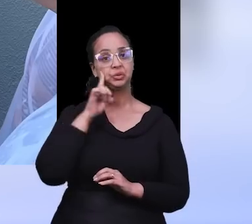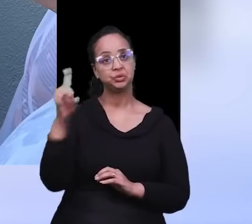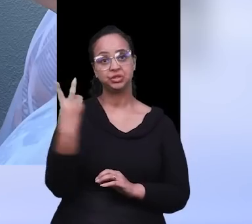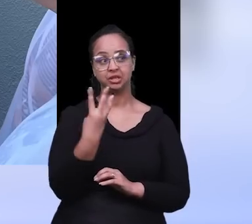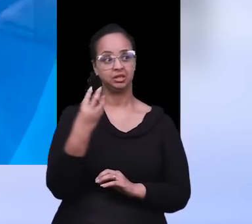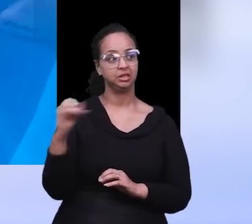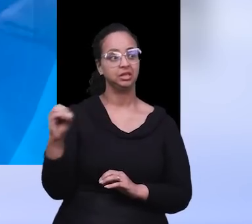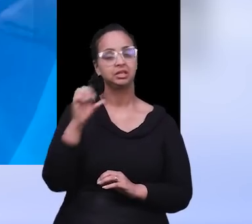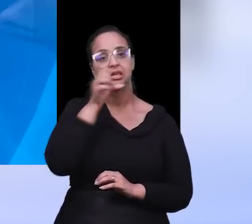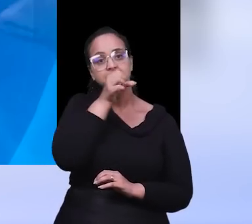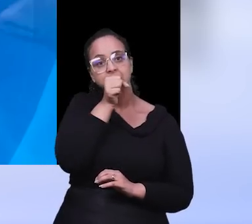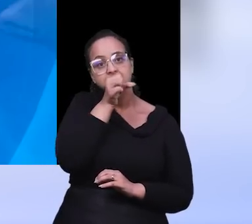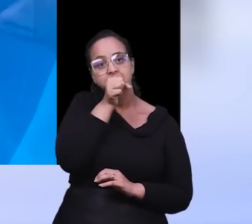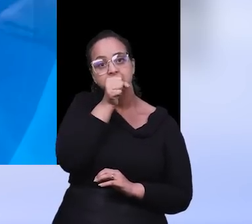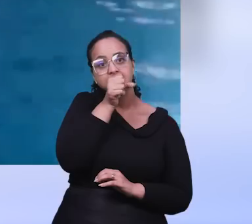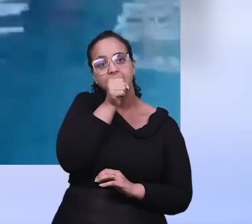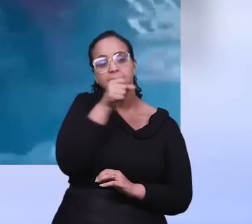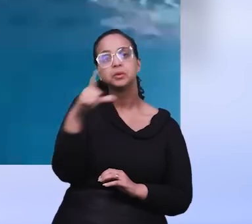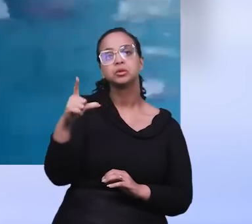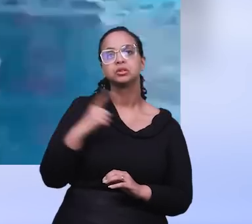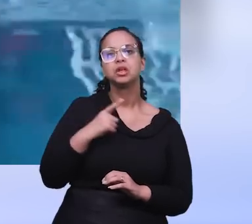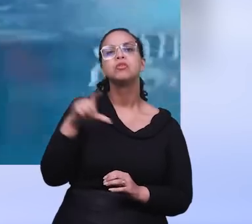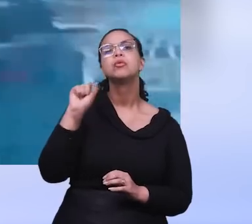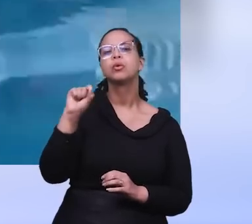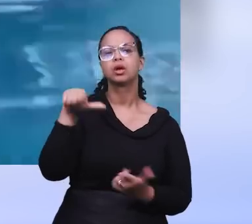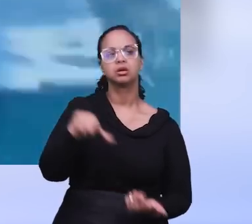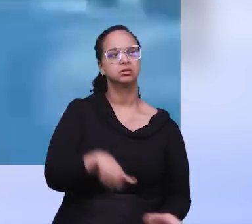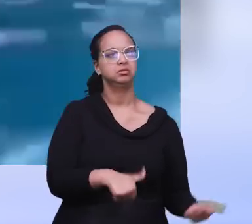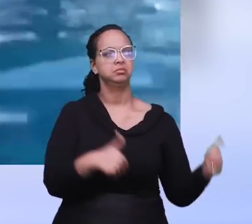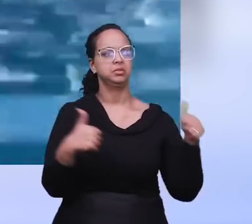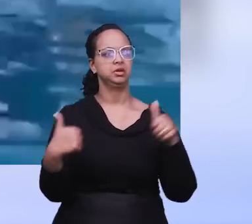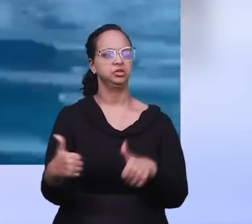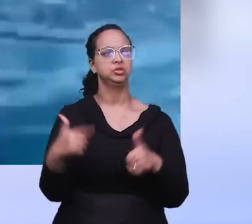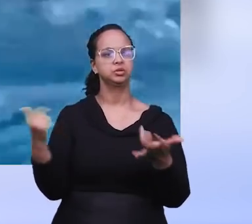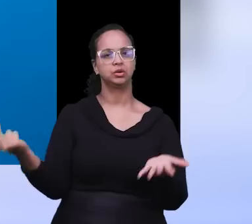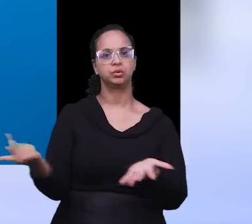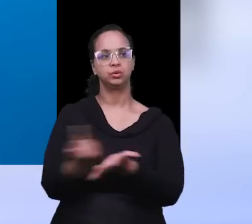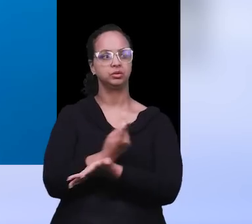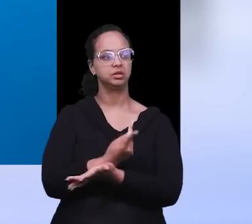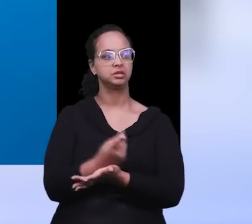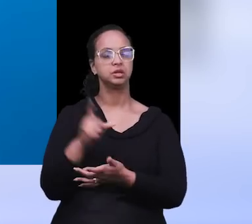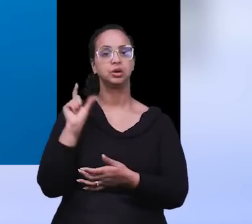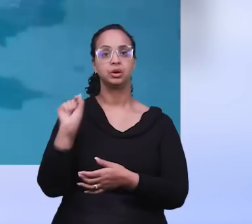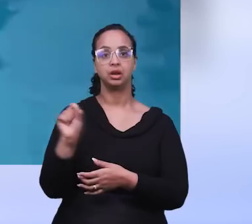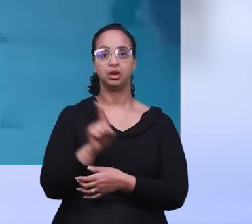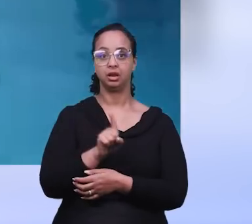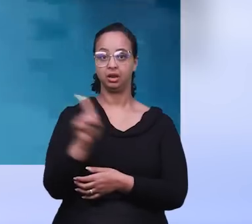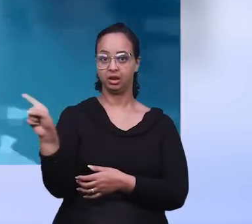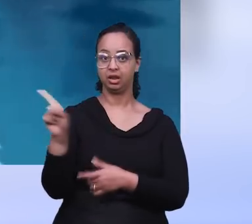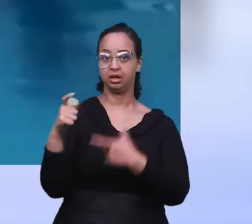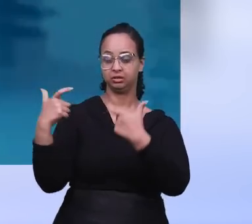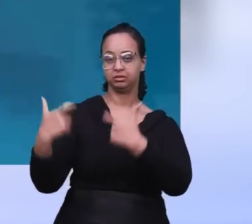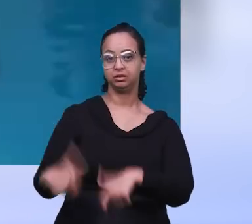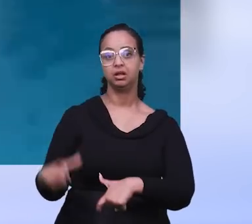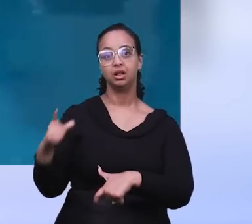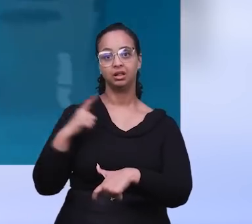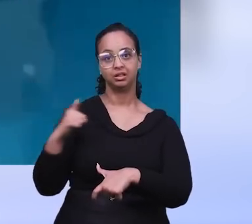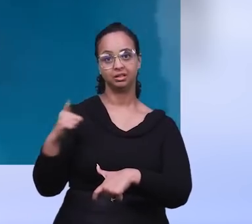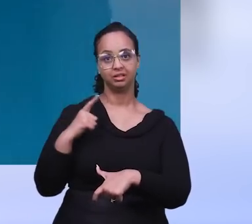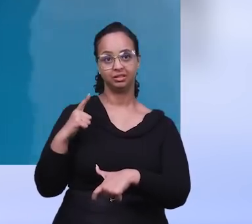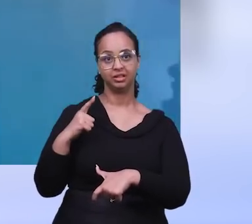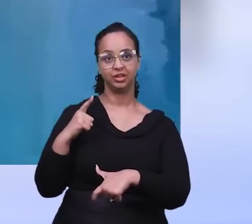E, no dia 30, sábado pela manhã, tivemos o Batismo das Águas, que aconteceu no bairro da Mauro Fecuri,